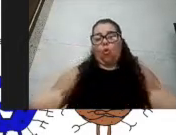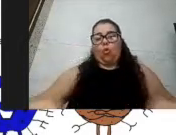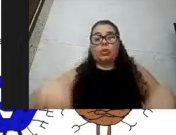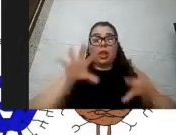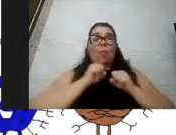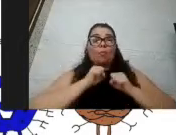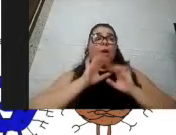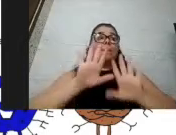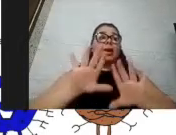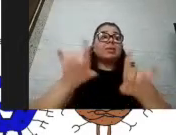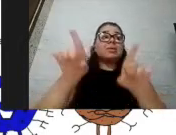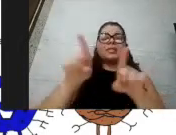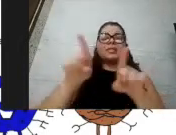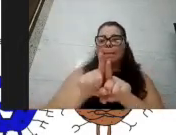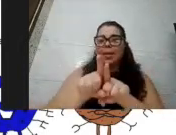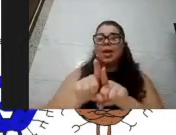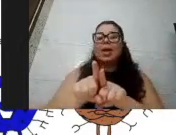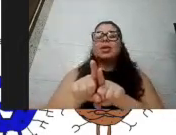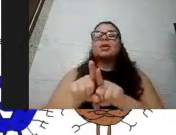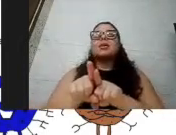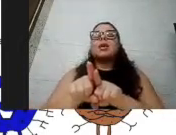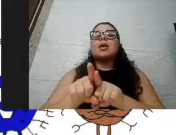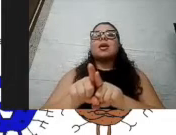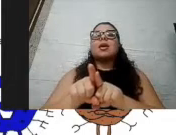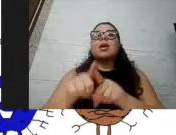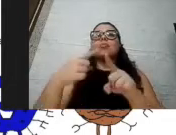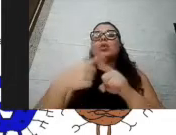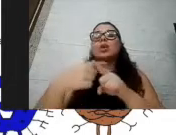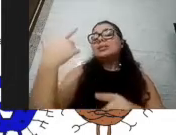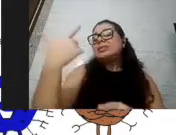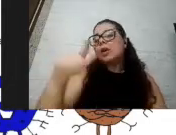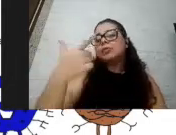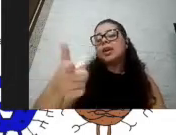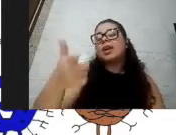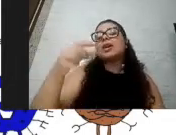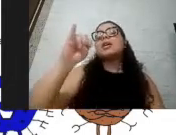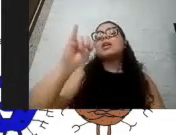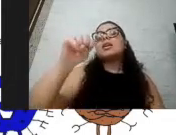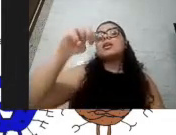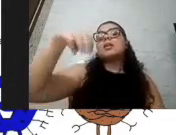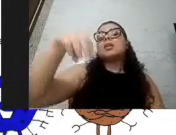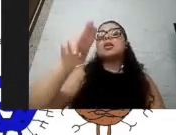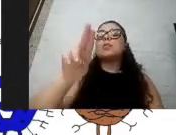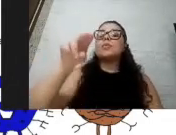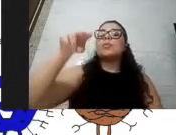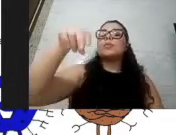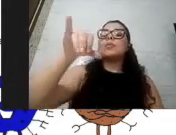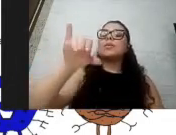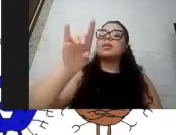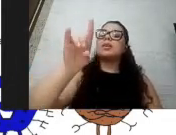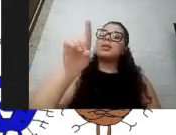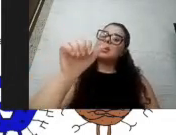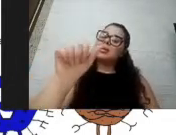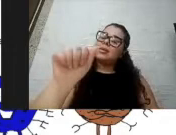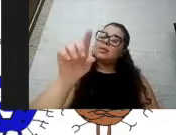imunológica, então, não são todas as pessoas com deficiência que têm questões imunológicas primárias, ou seja,